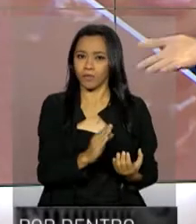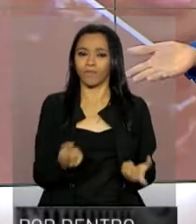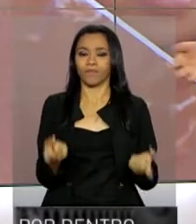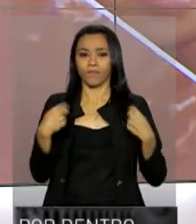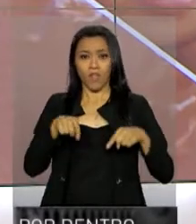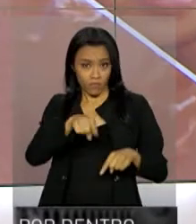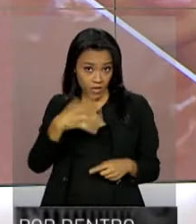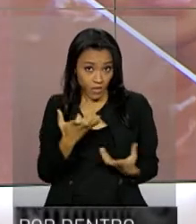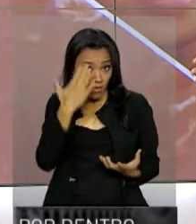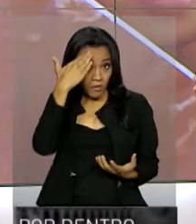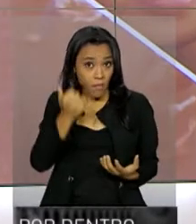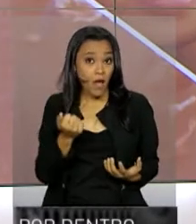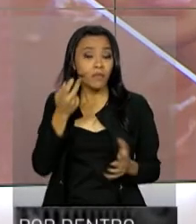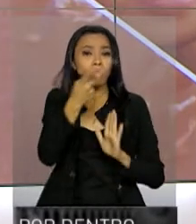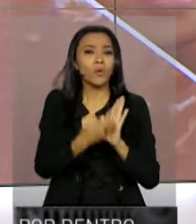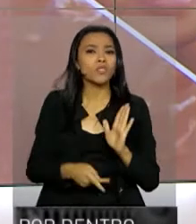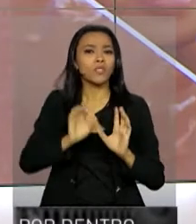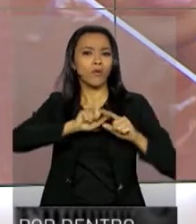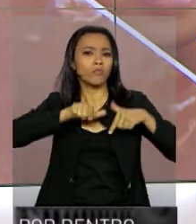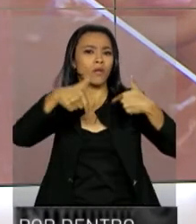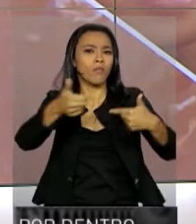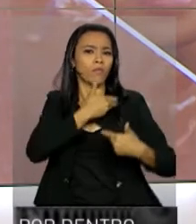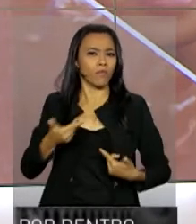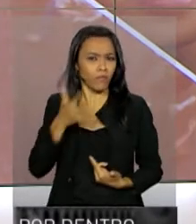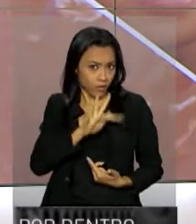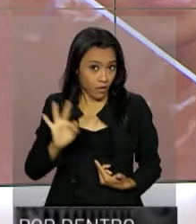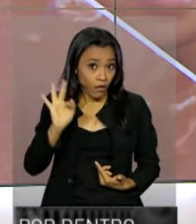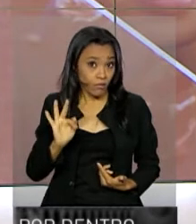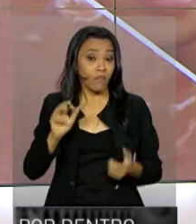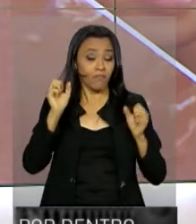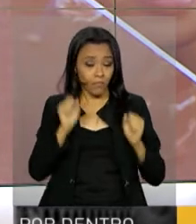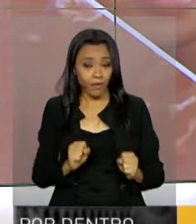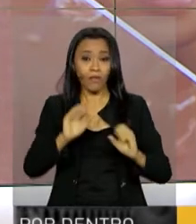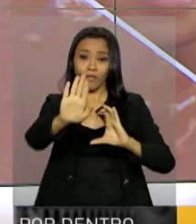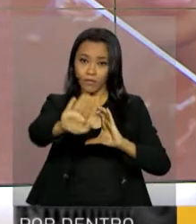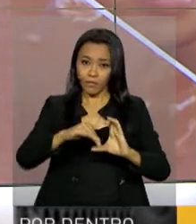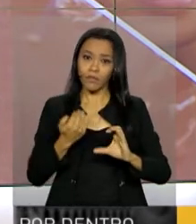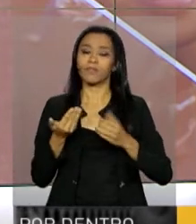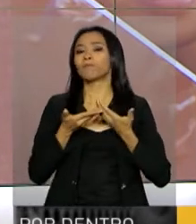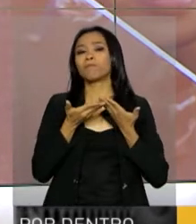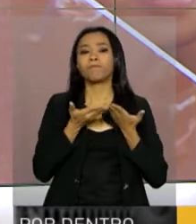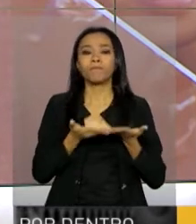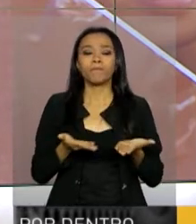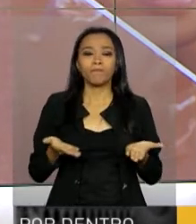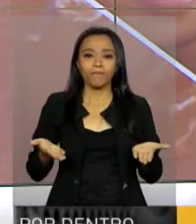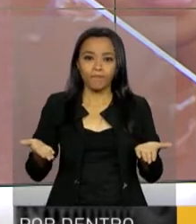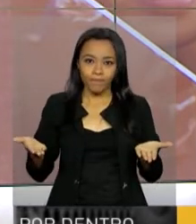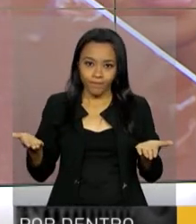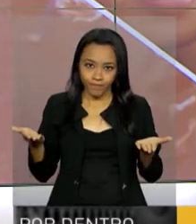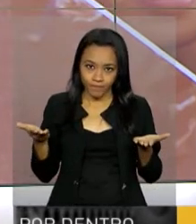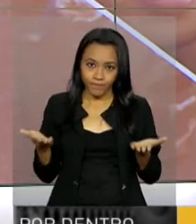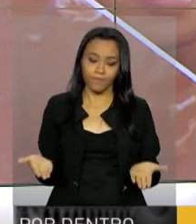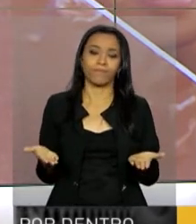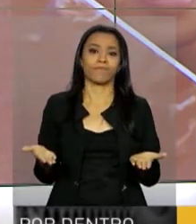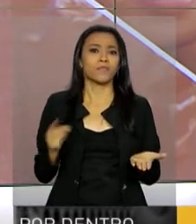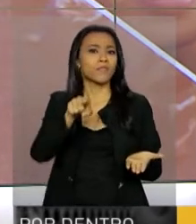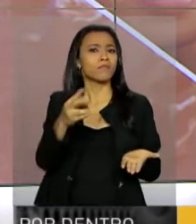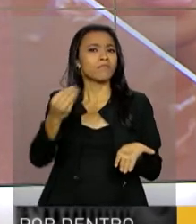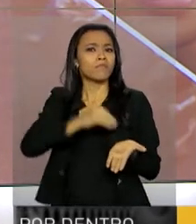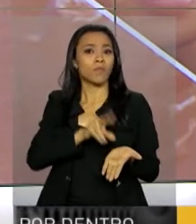você, quer saber mais sobre algum projeto ou ação do governo federal? Escreva para por dentro do governo, arroba presidencia.gov.br.